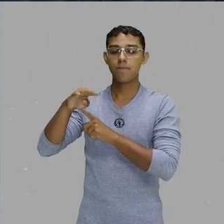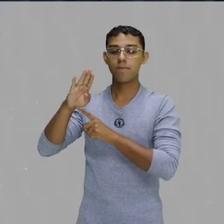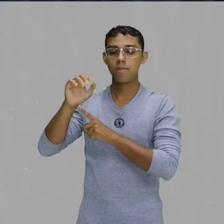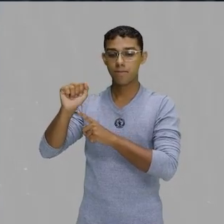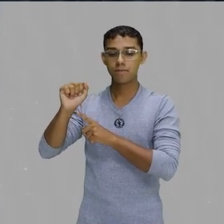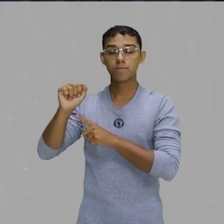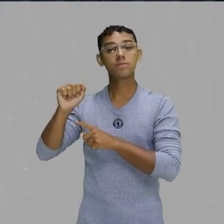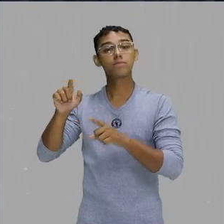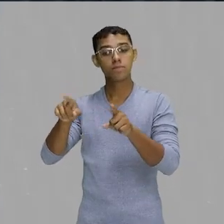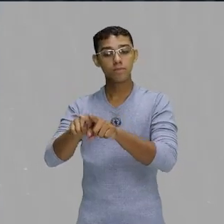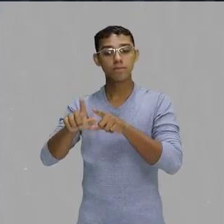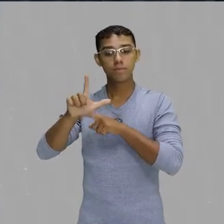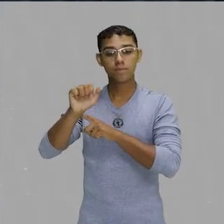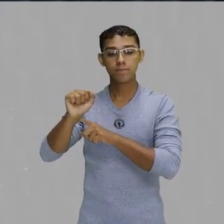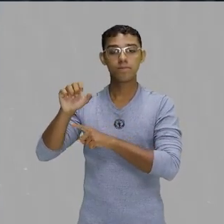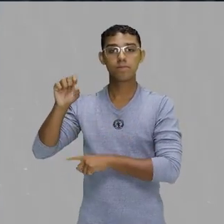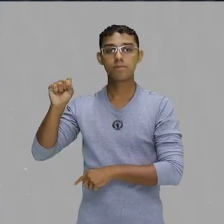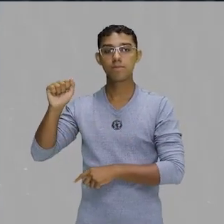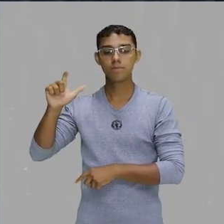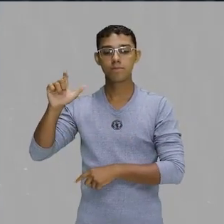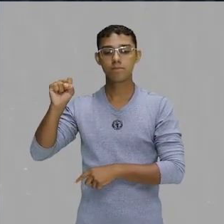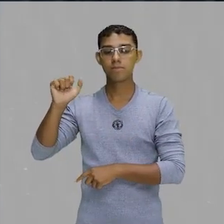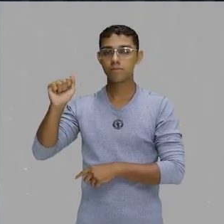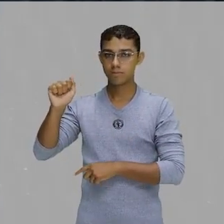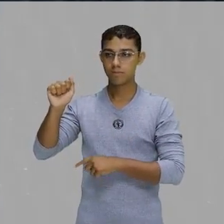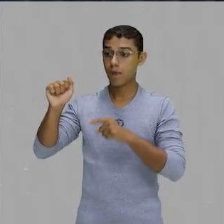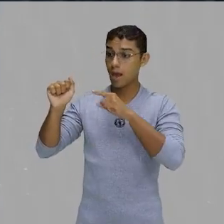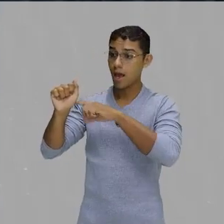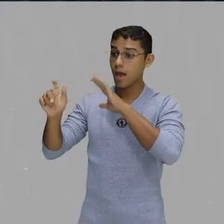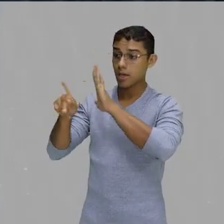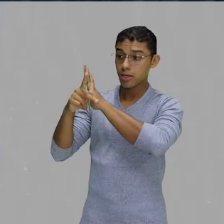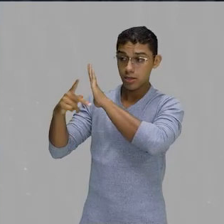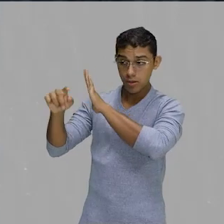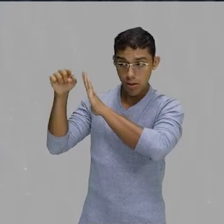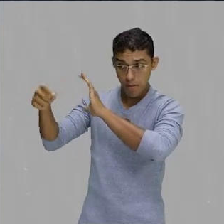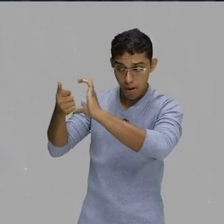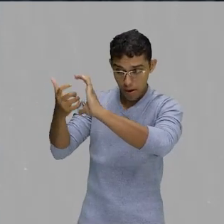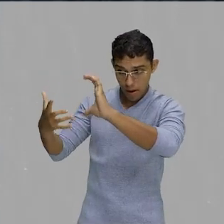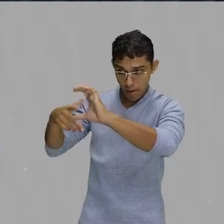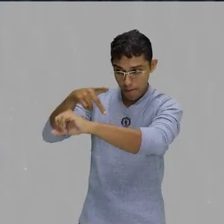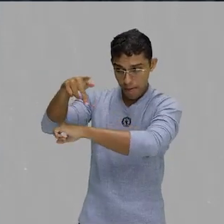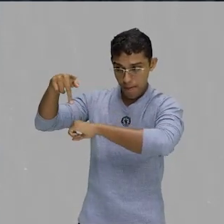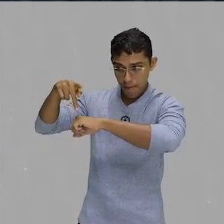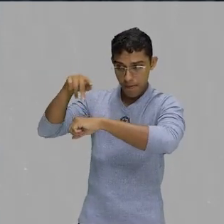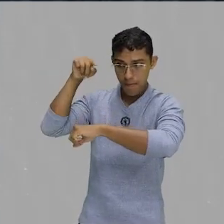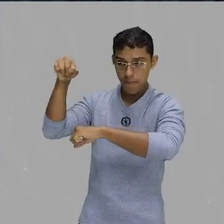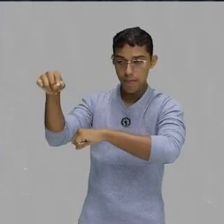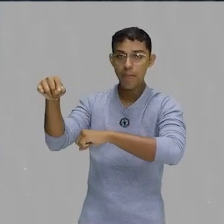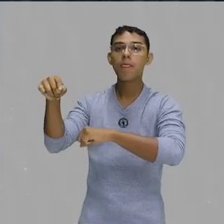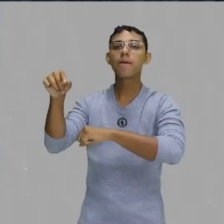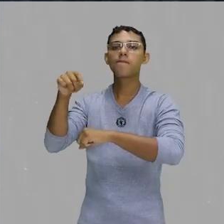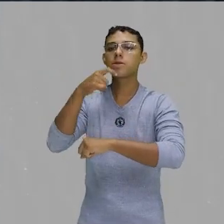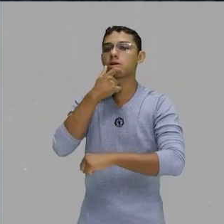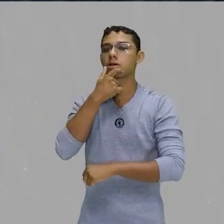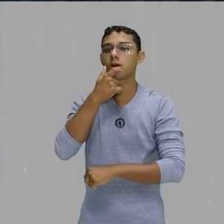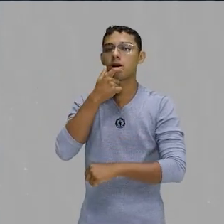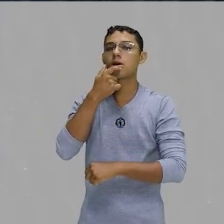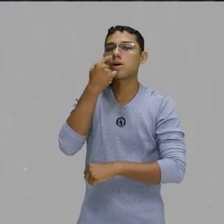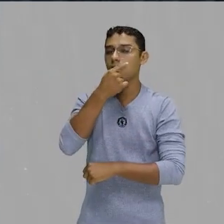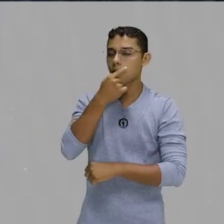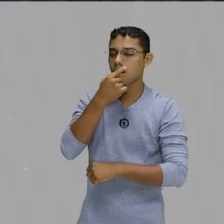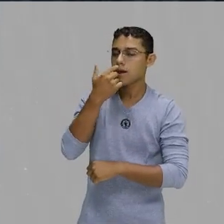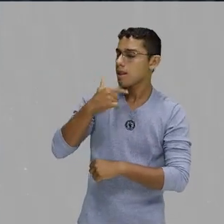típicas, como nós temos aqui as nossas danças típicas, são duas danças típicas dos países que falam, que são